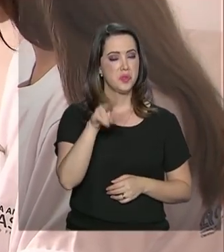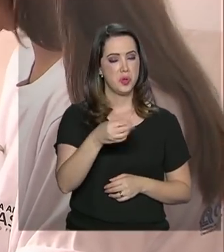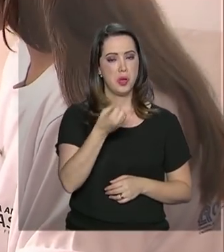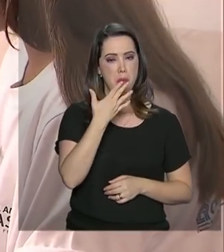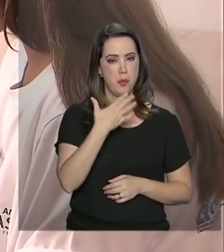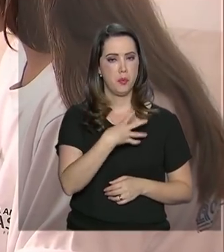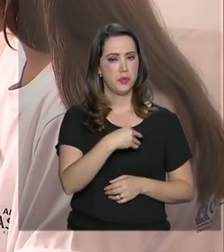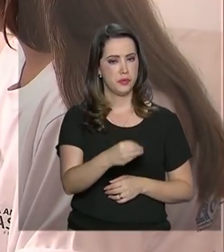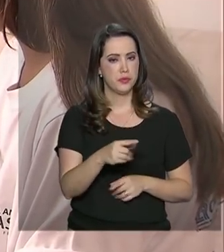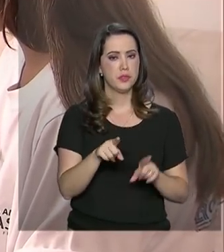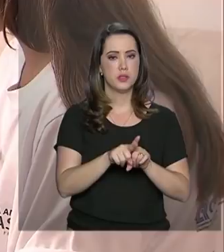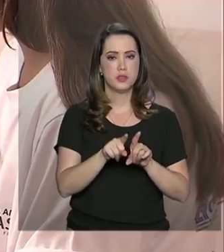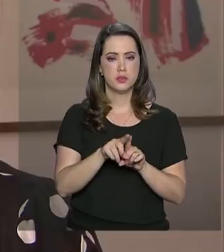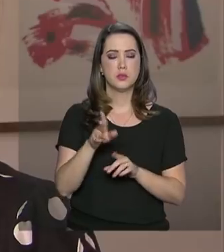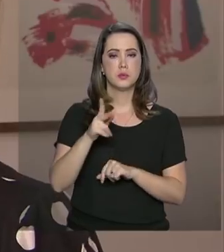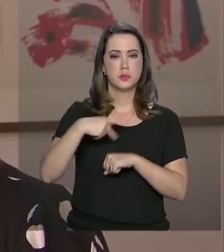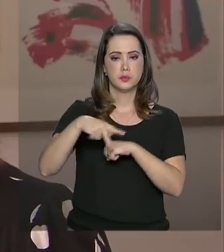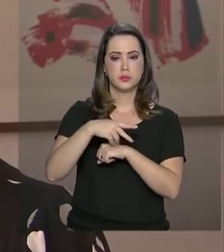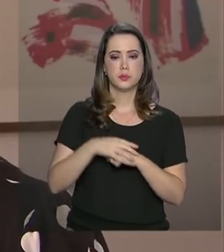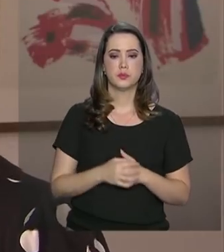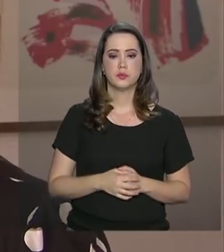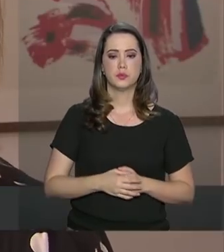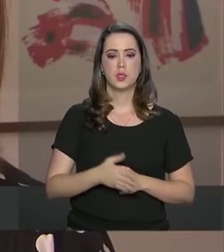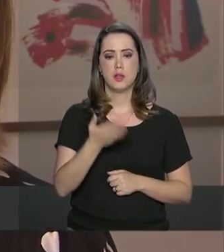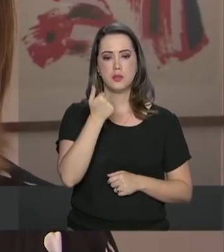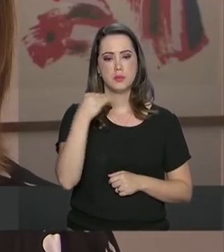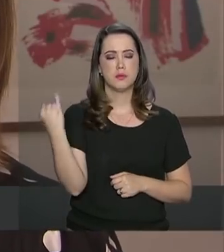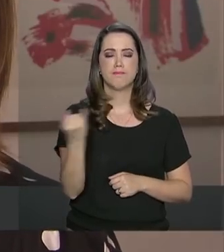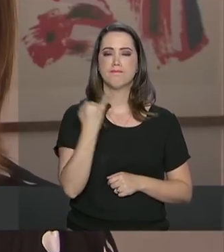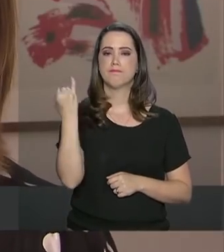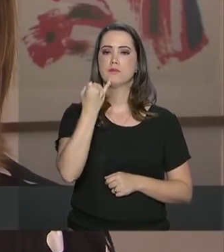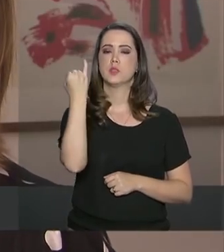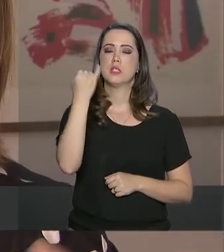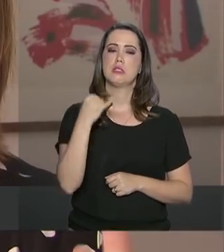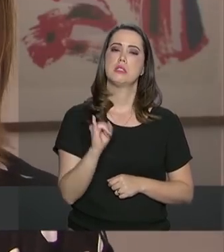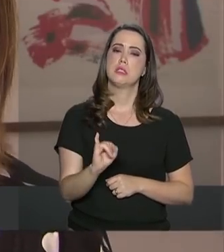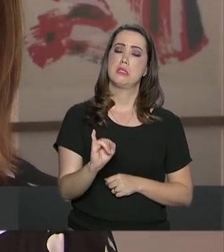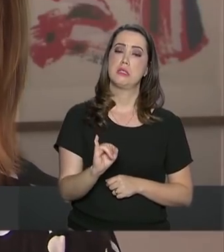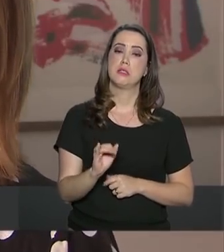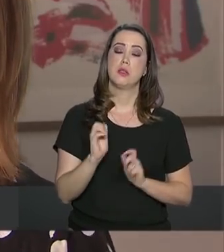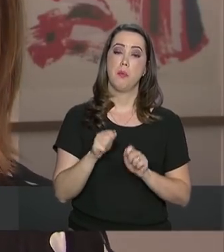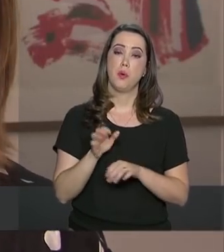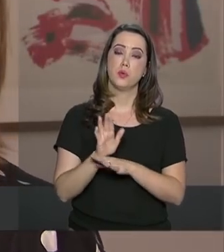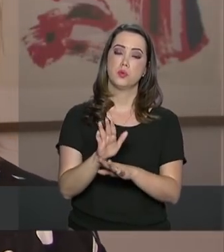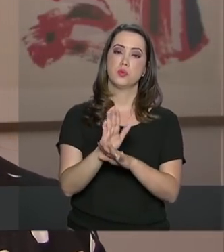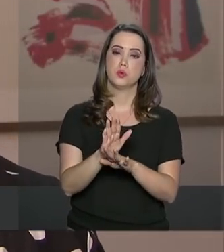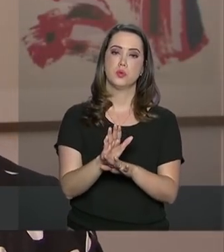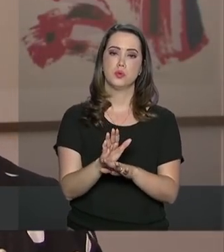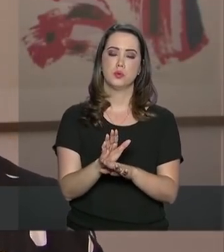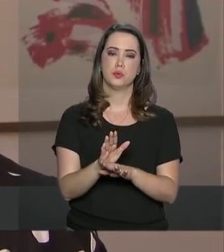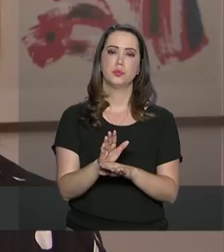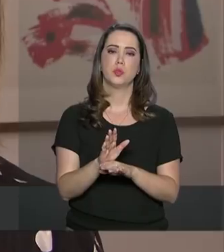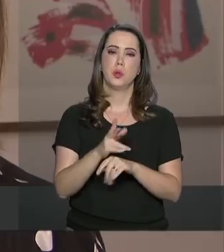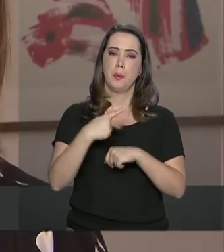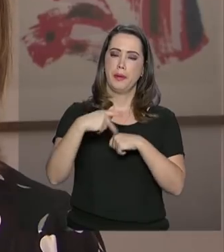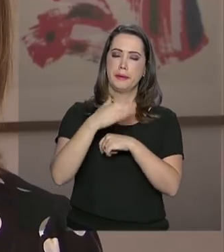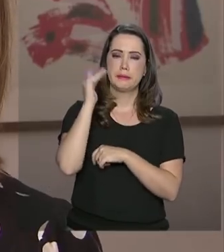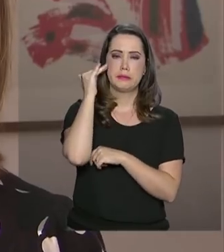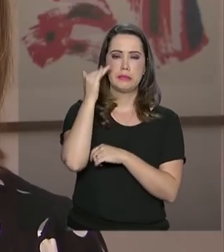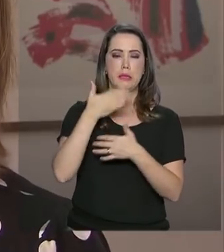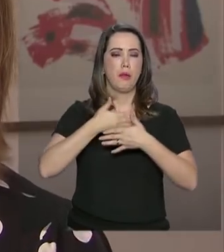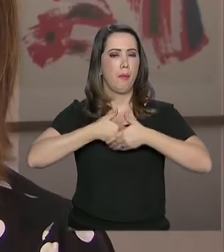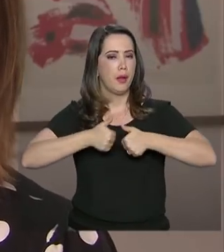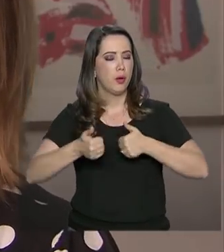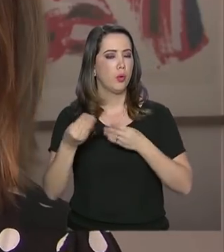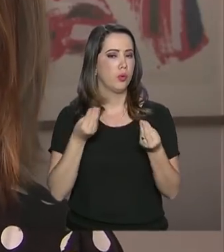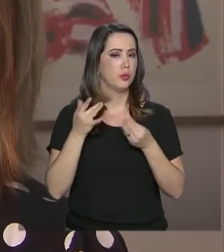para o filho e para o país. A alimentação é questão tão importante, né? Se a gente puder ajudar com que o país entenda melhor como é que